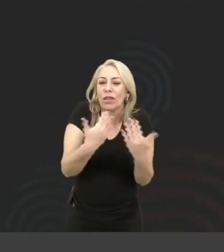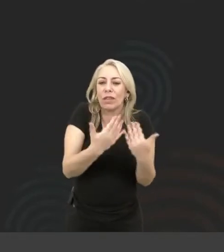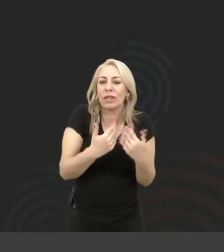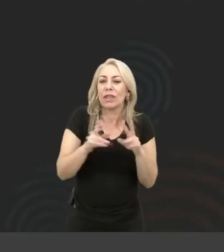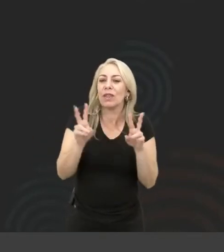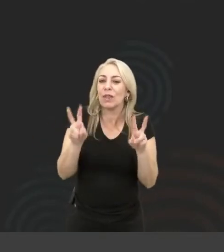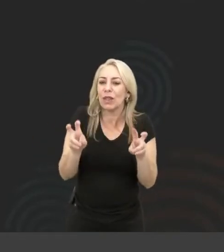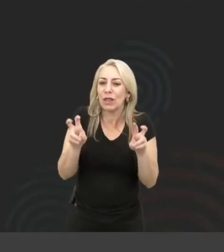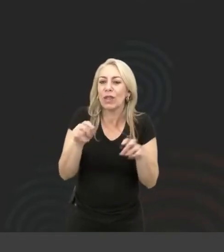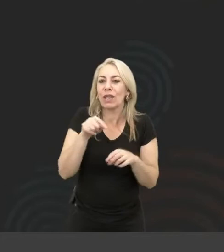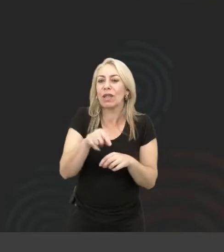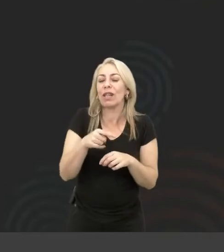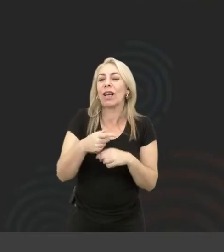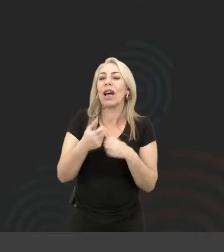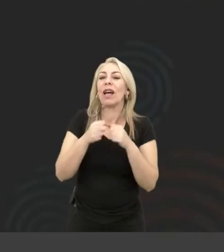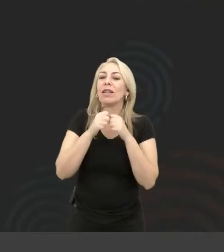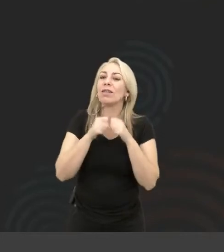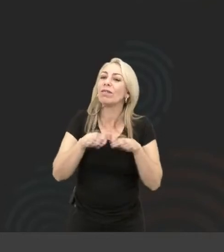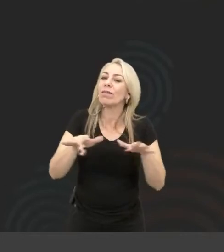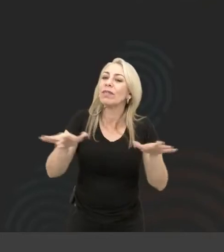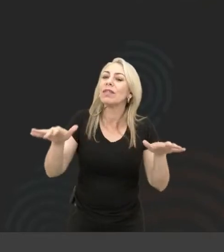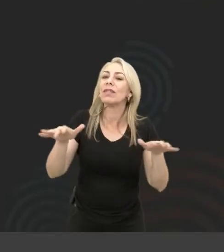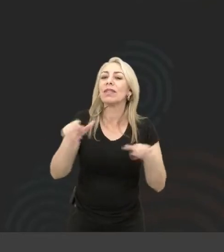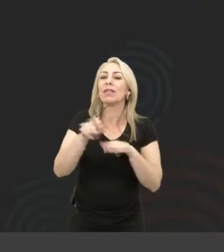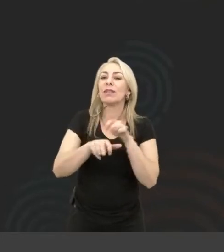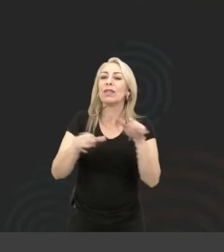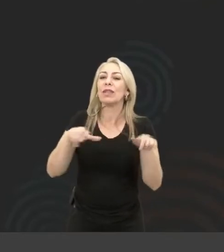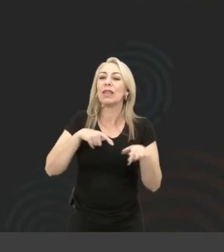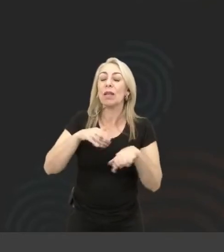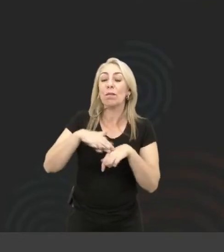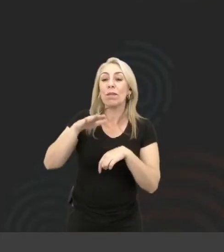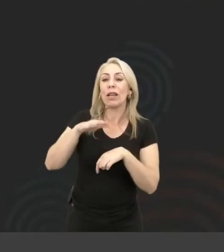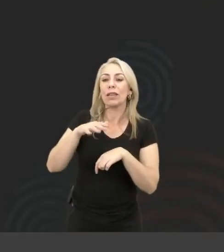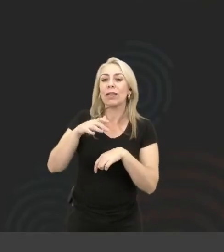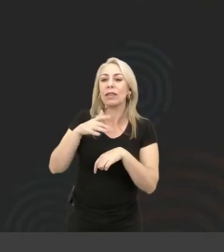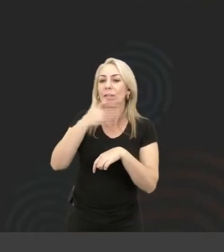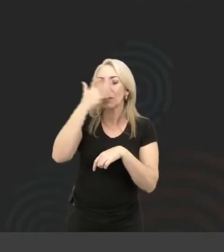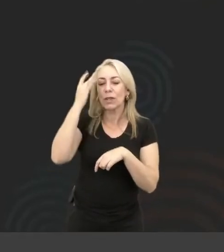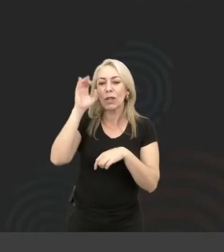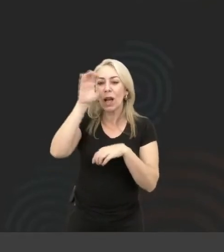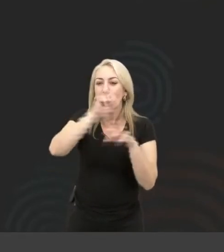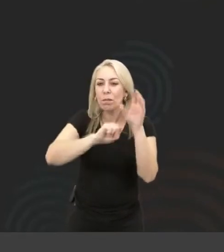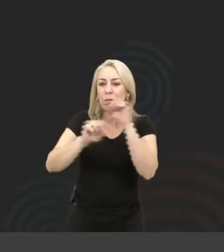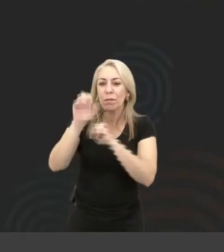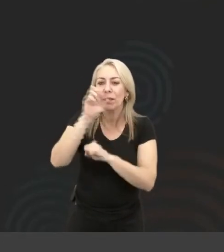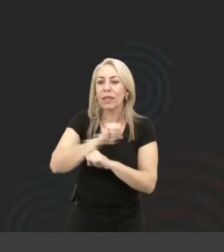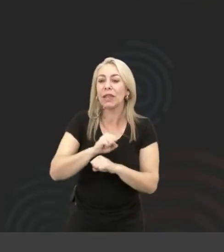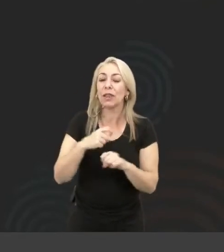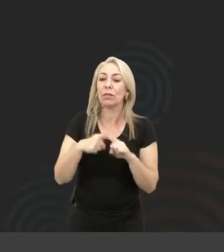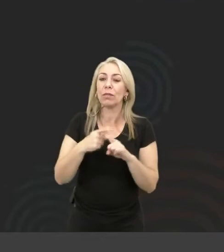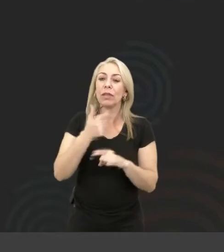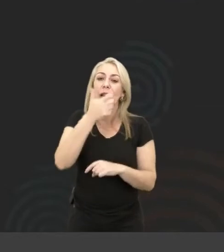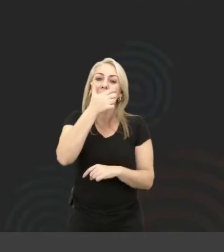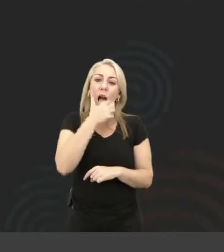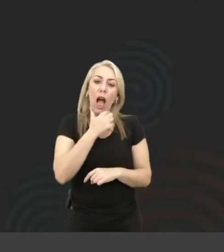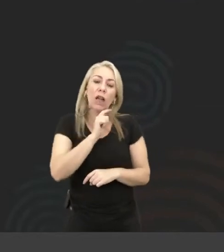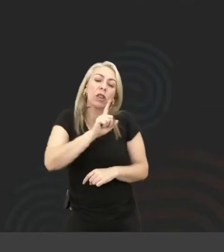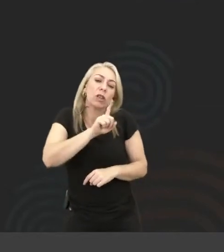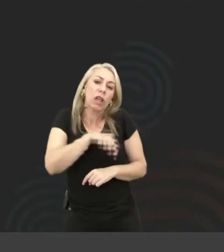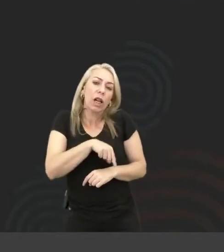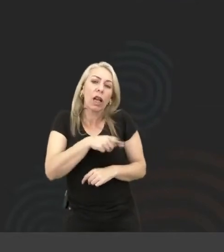estar falando para as pessoas, Tipo, tendo mais gente ouvindo sobre esses pontos, né? Porque a gente acha que são